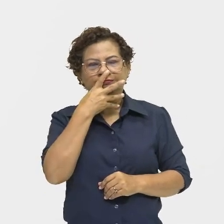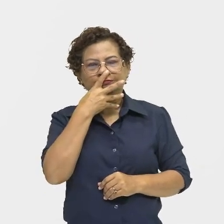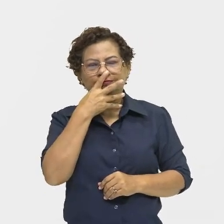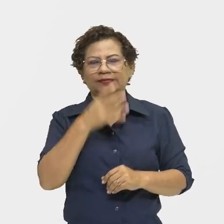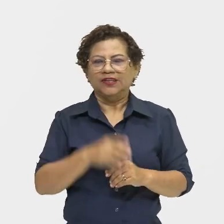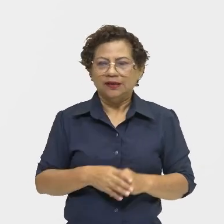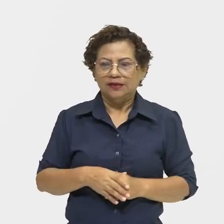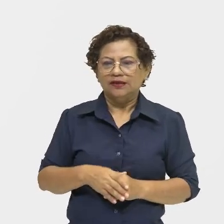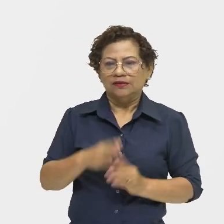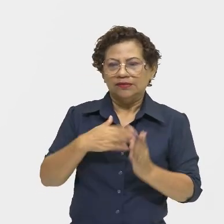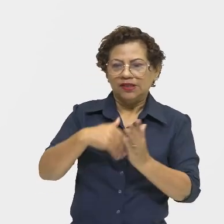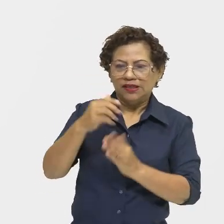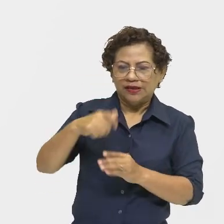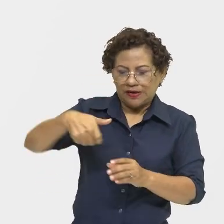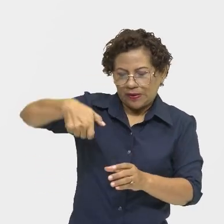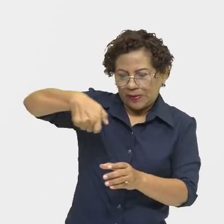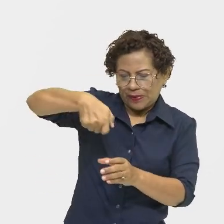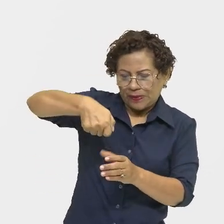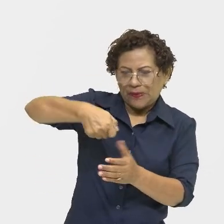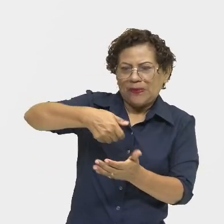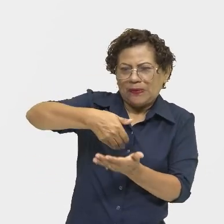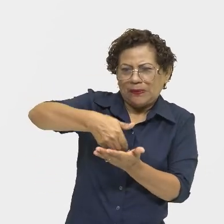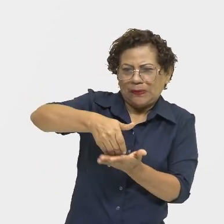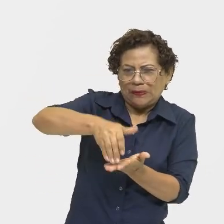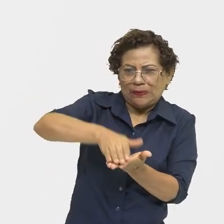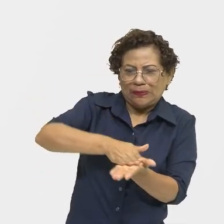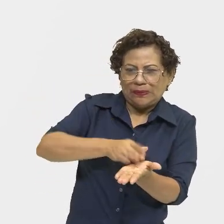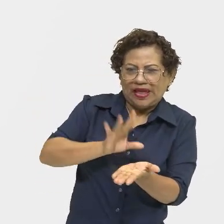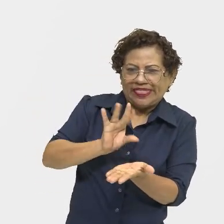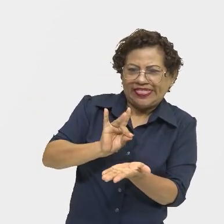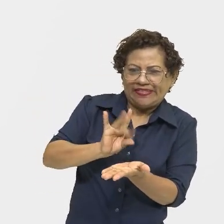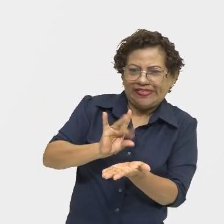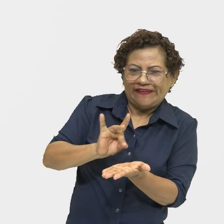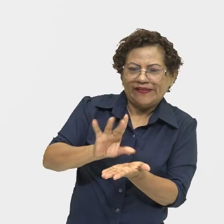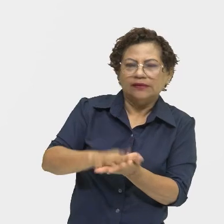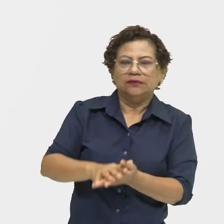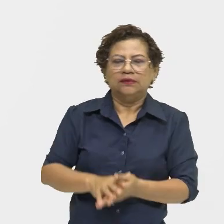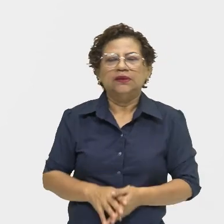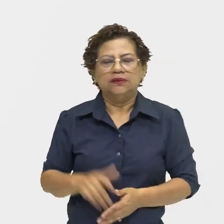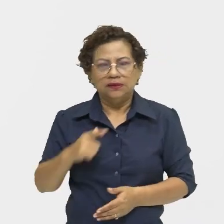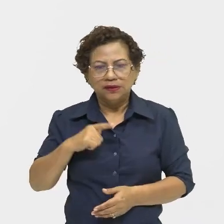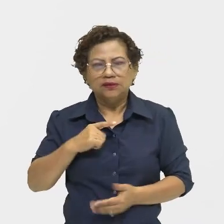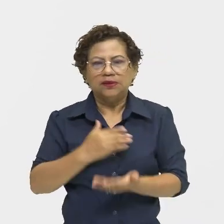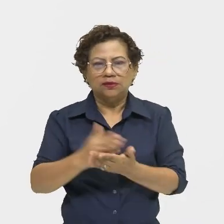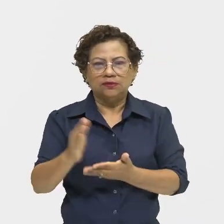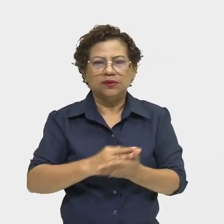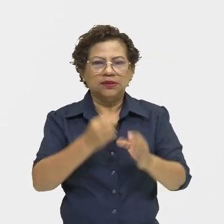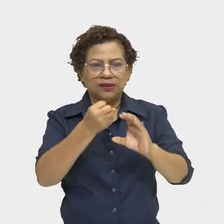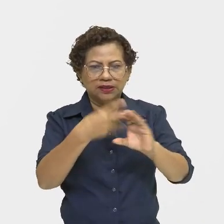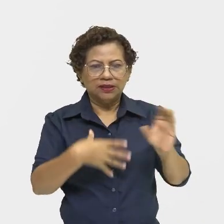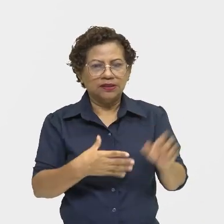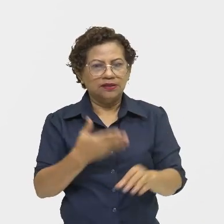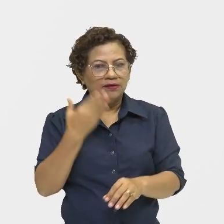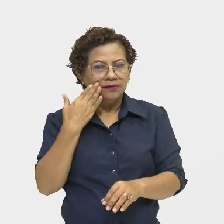grossa, martelada, áspera. E aí nós temos mais algumas características. Vamos ver?